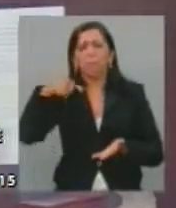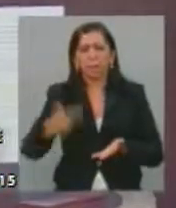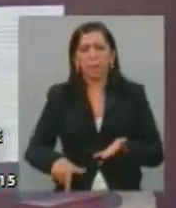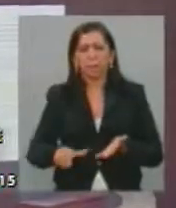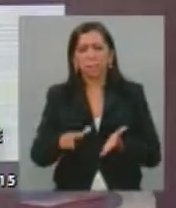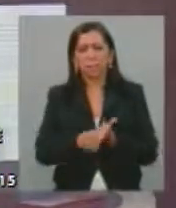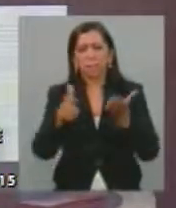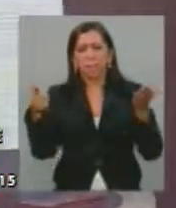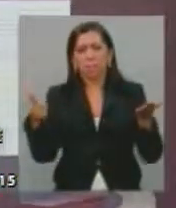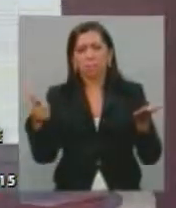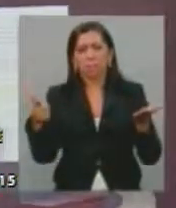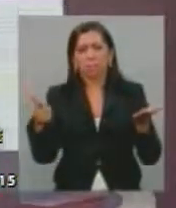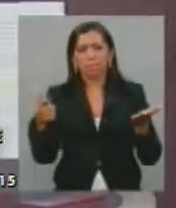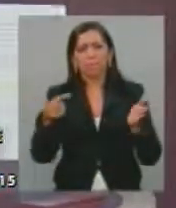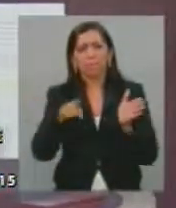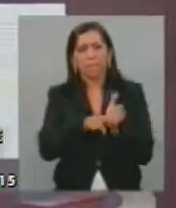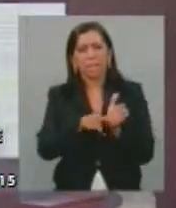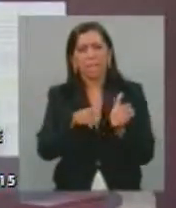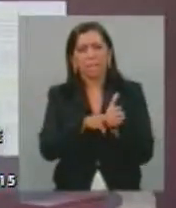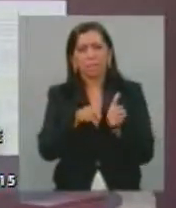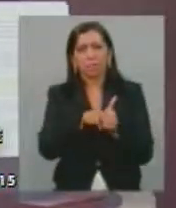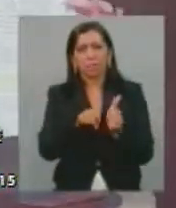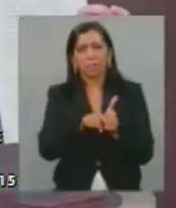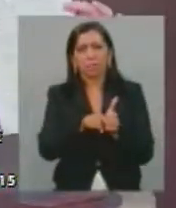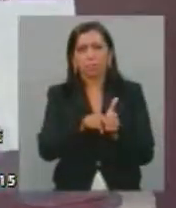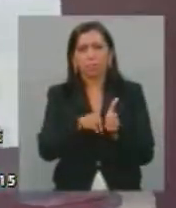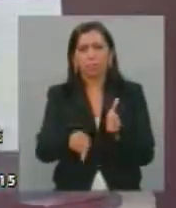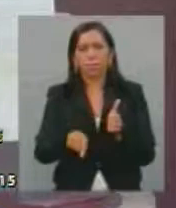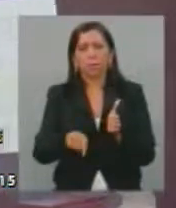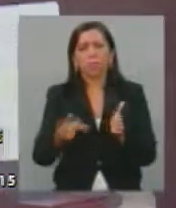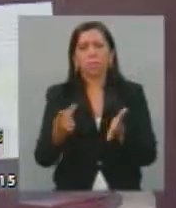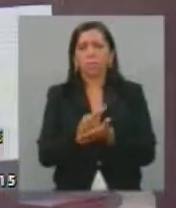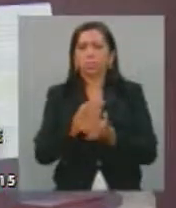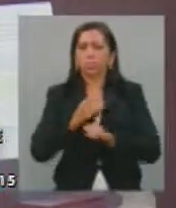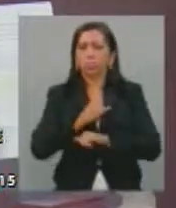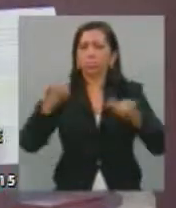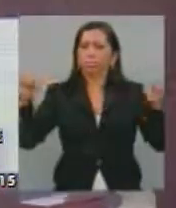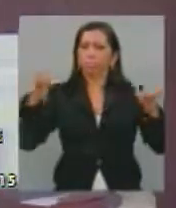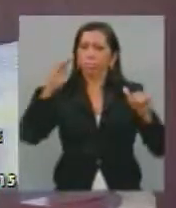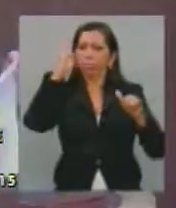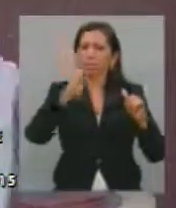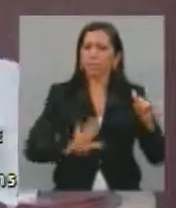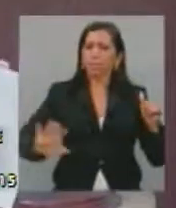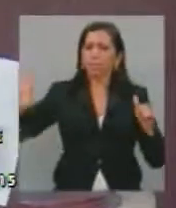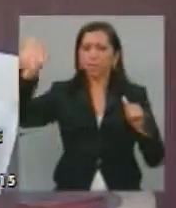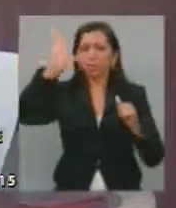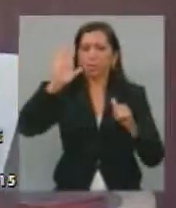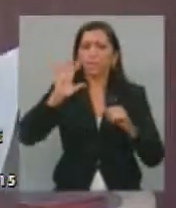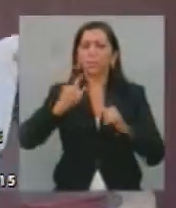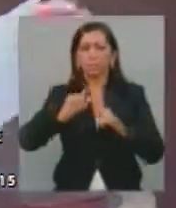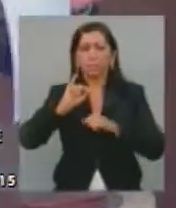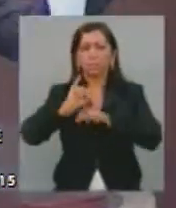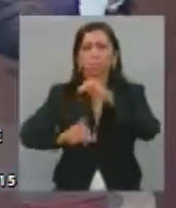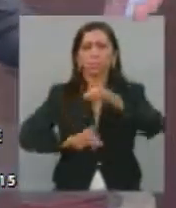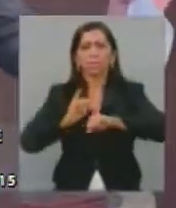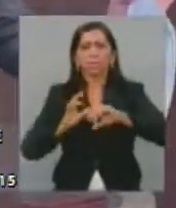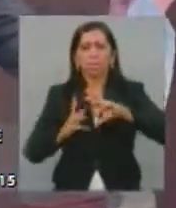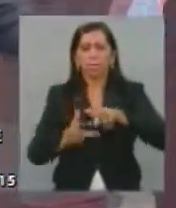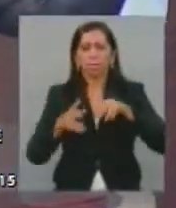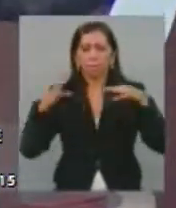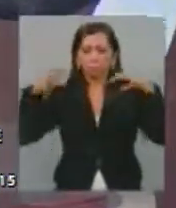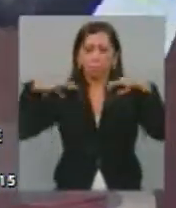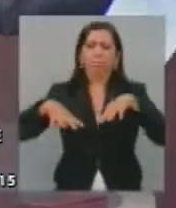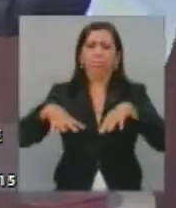página negativa do noticiário nacional que saia internacional, porque